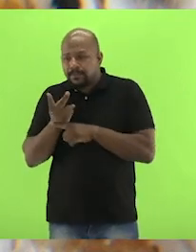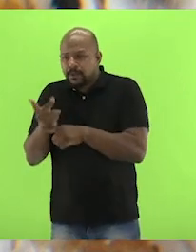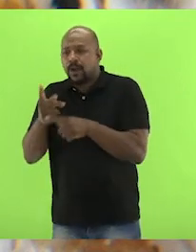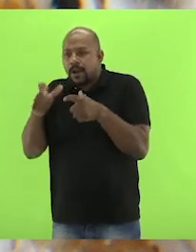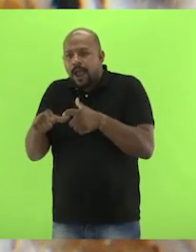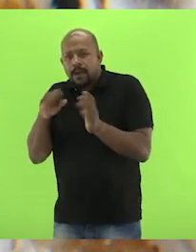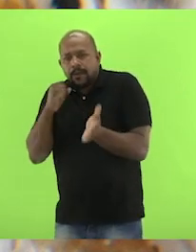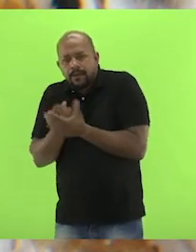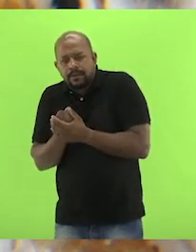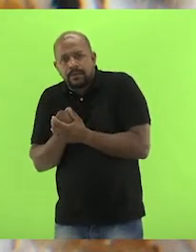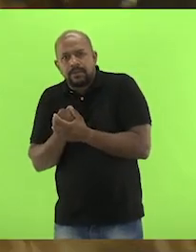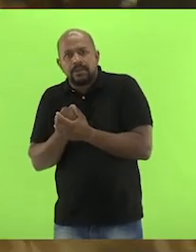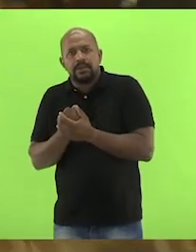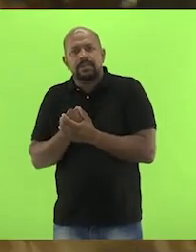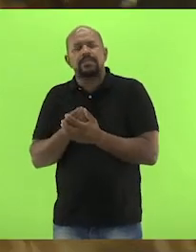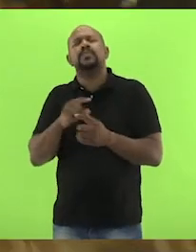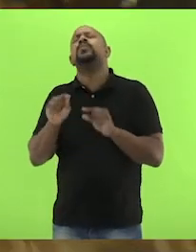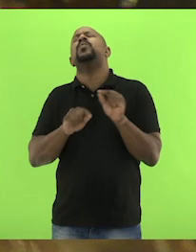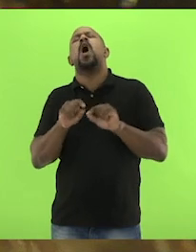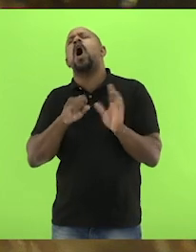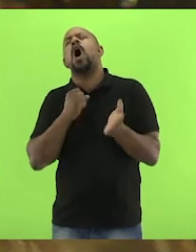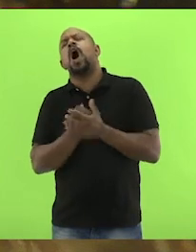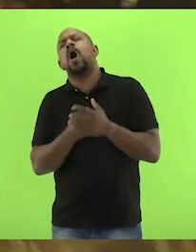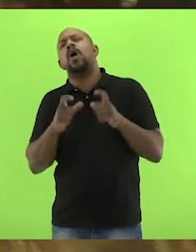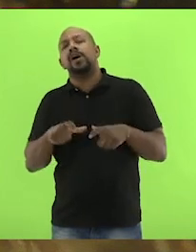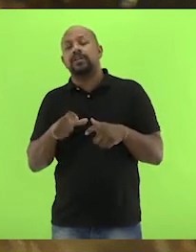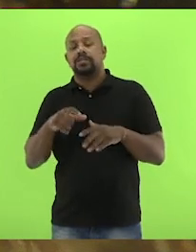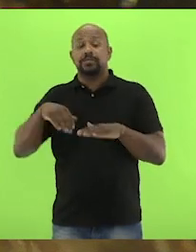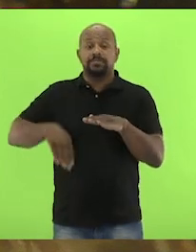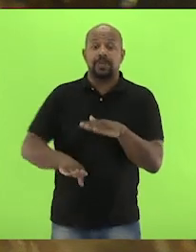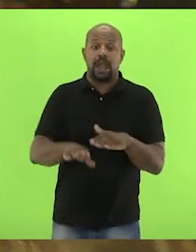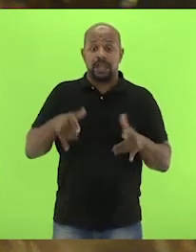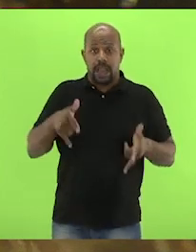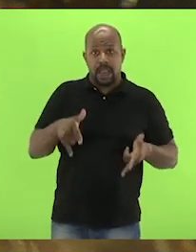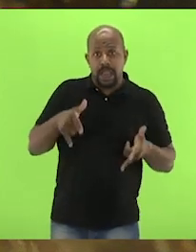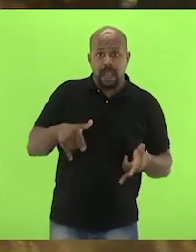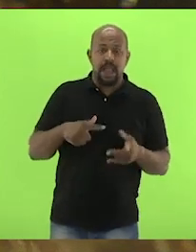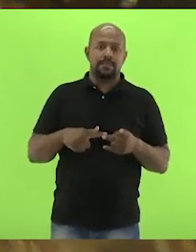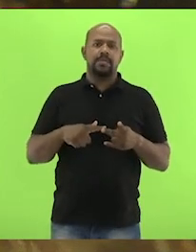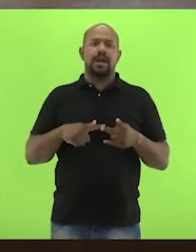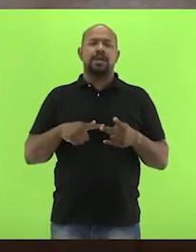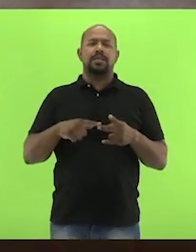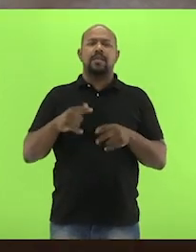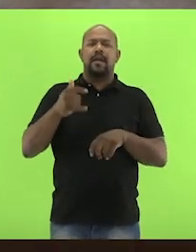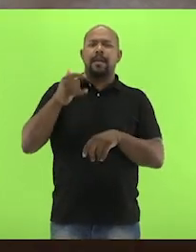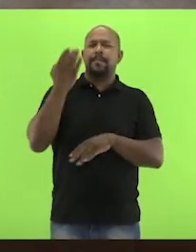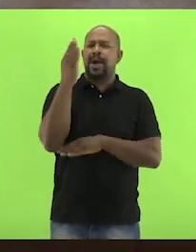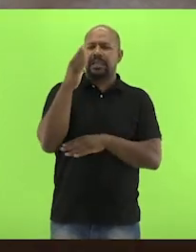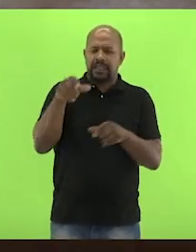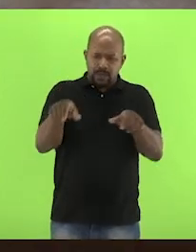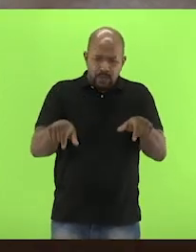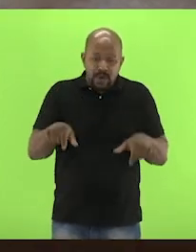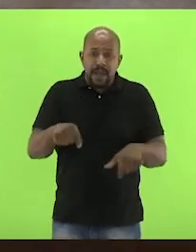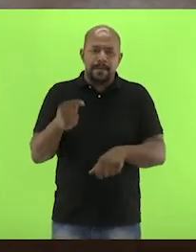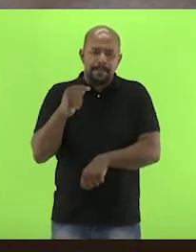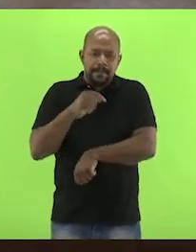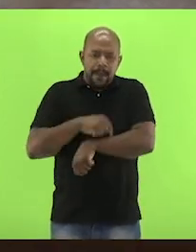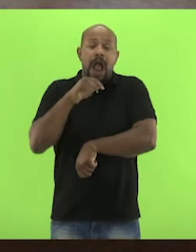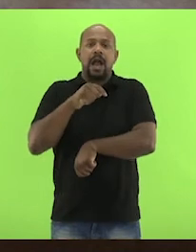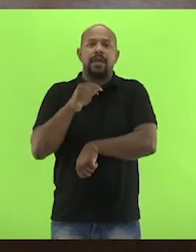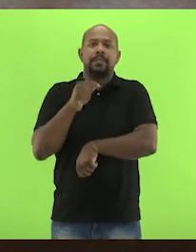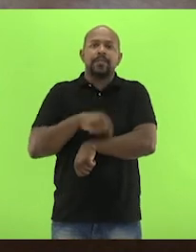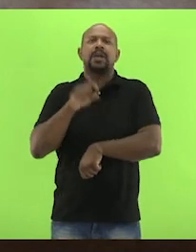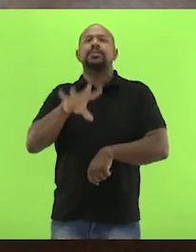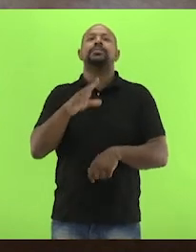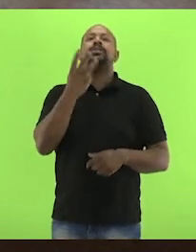abrigo. E que abrigo é esse? Debaixo da cama, no estrado. As picadas são geralmente em